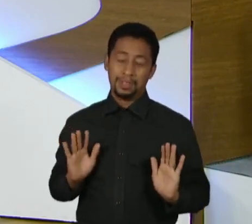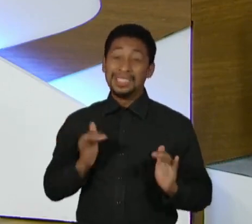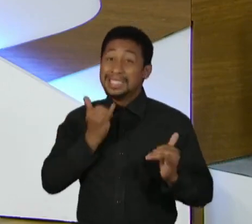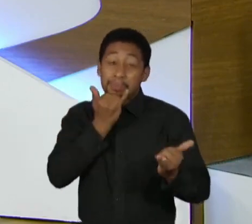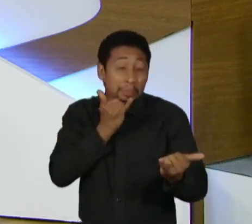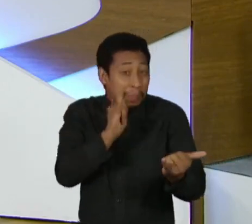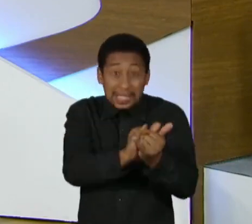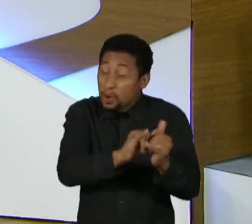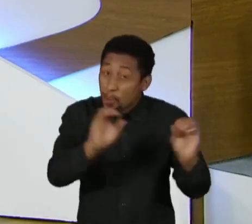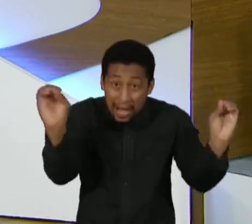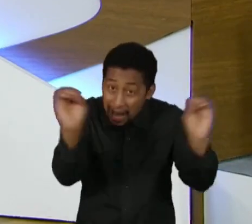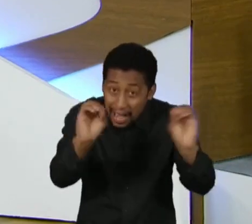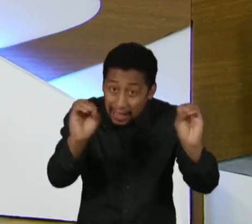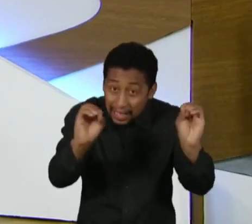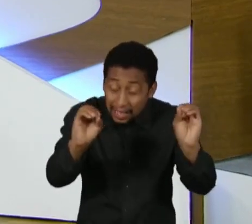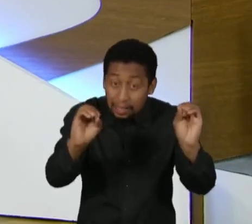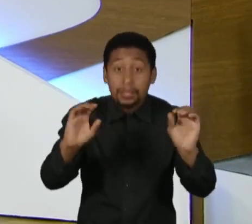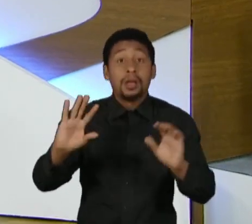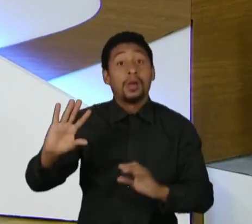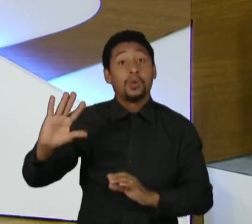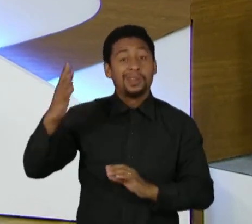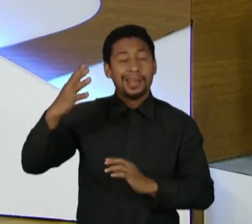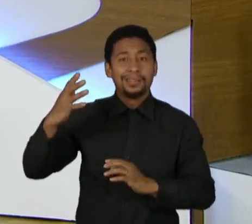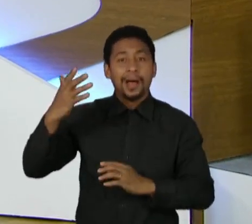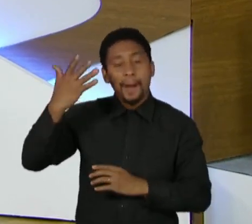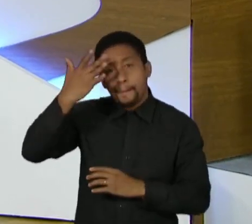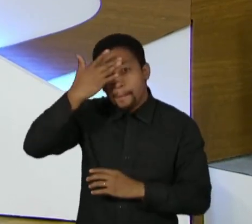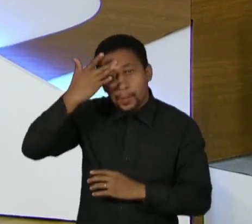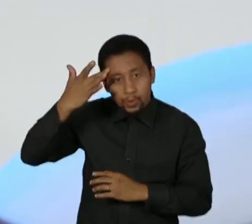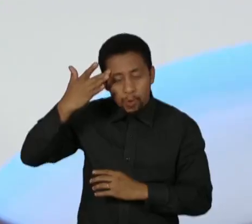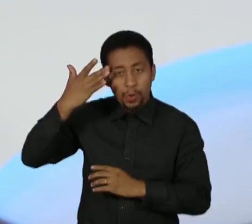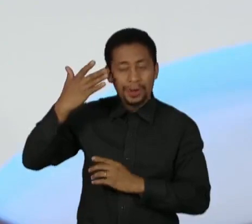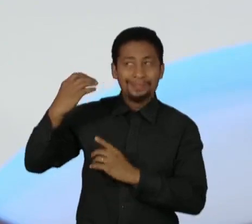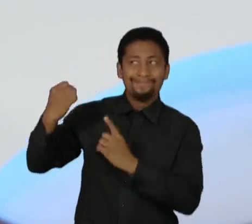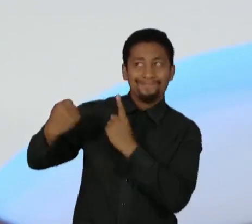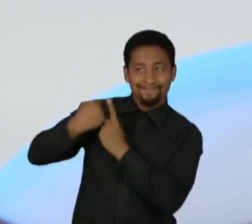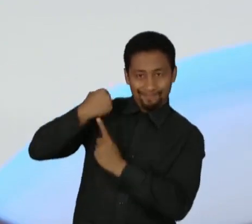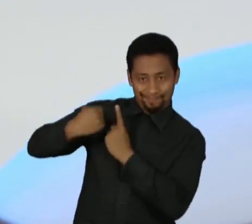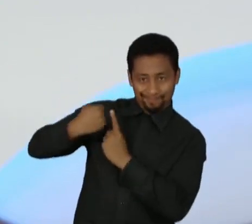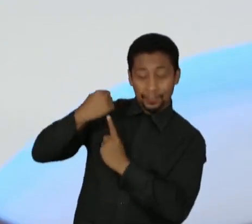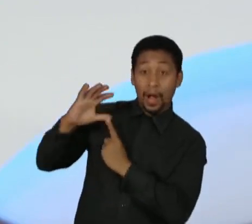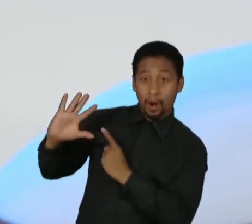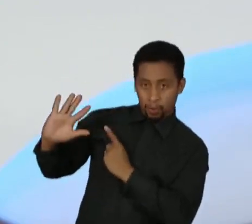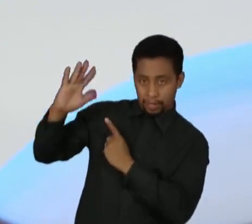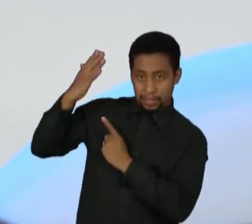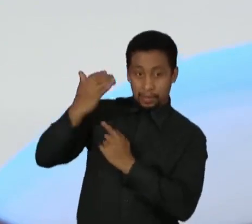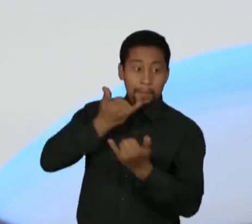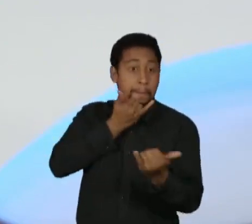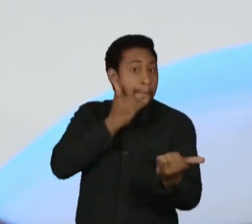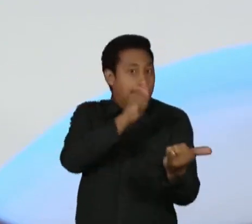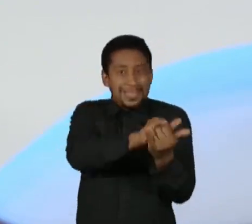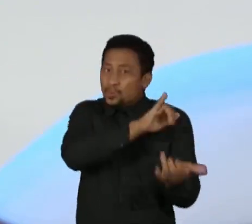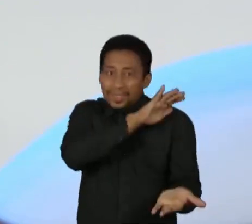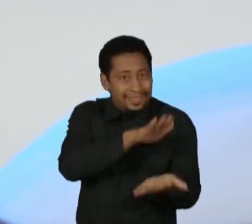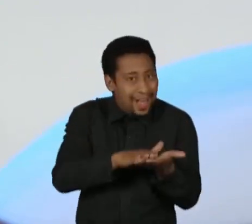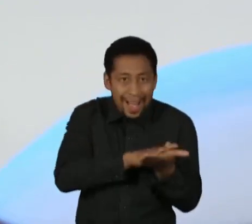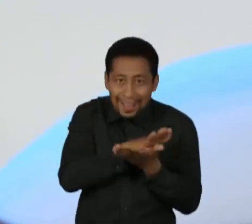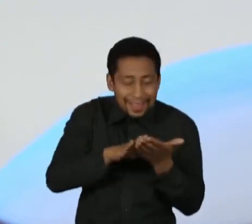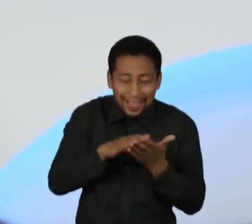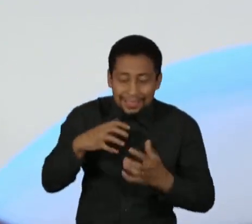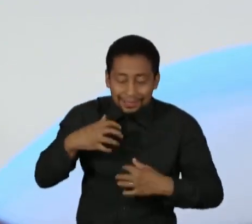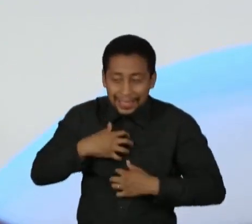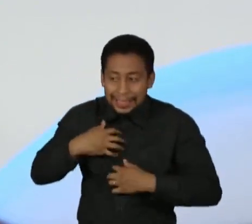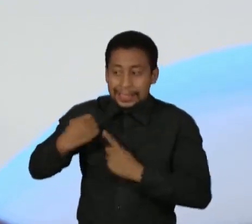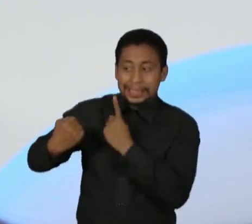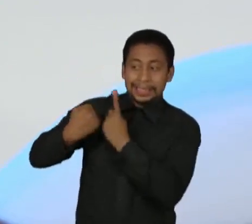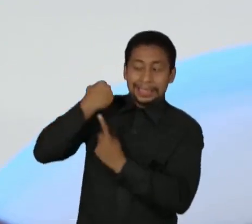a agressão se repete todos os dias. Então, cessar o ódio é um movimento muito importante para a vítima conseguir